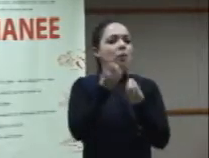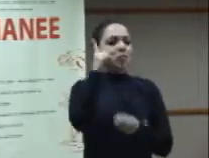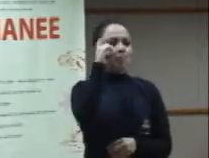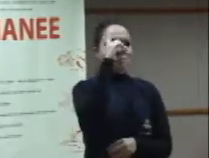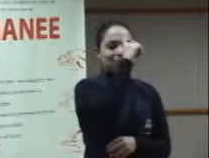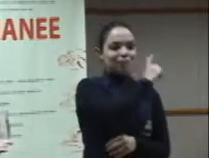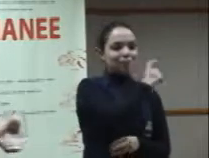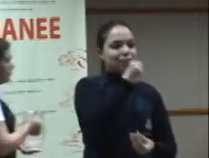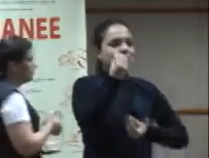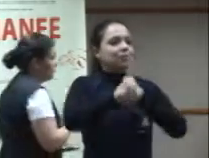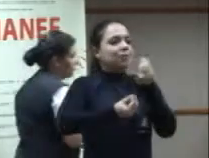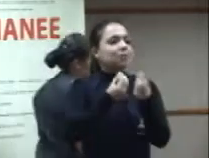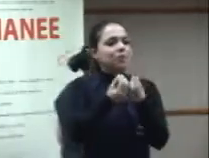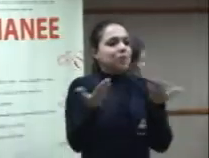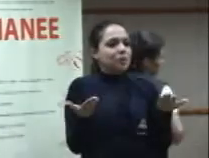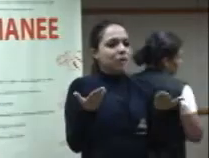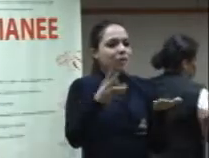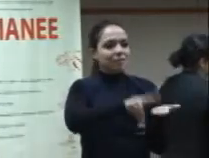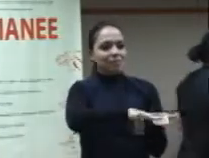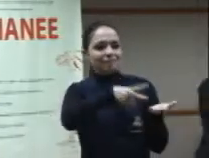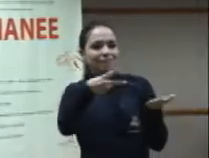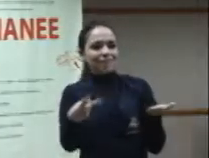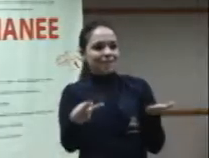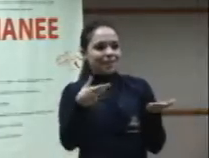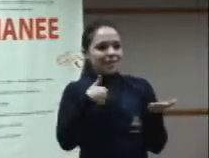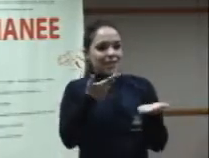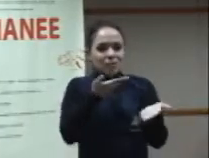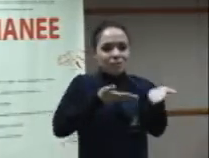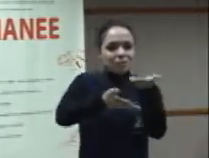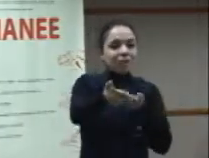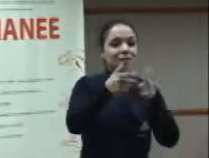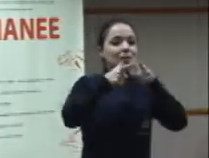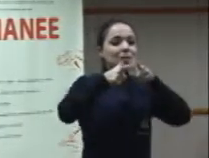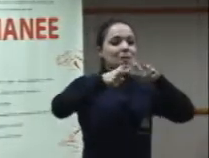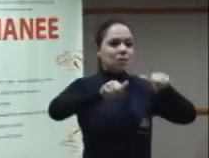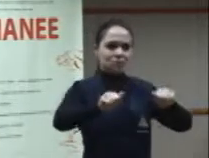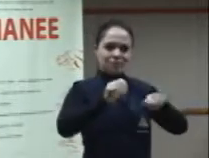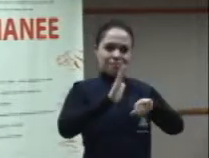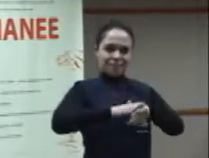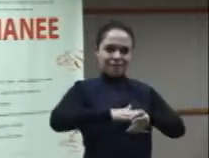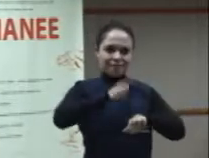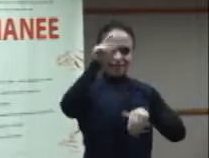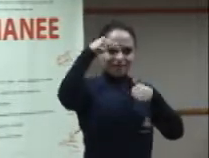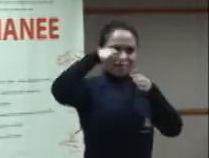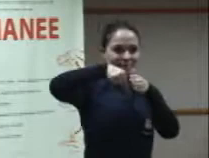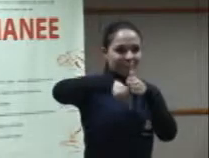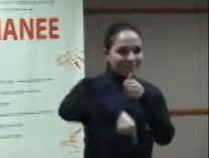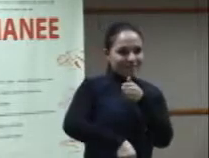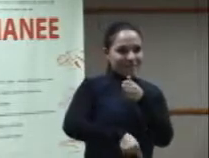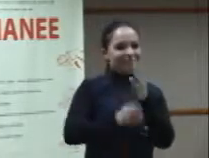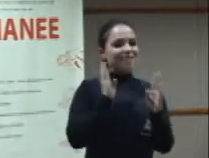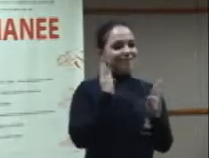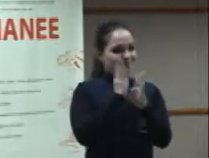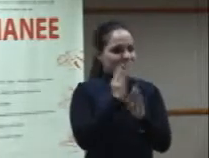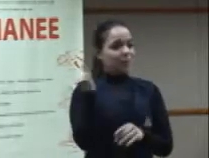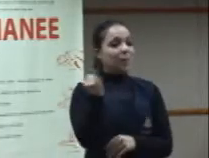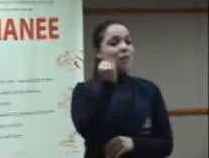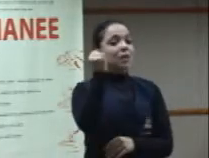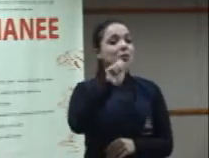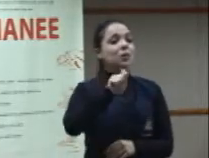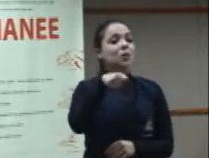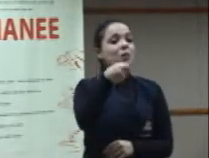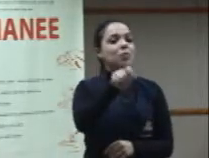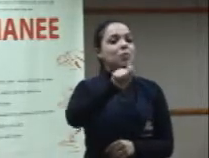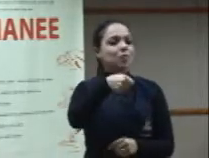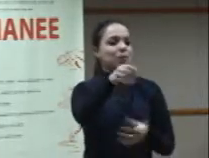de fazer essa mediação linguística, que é muito mais do que uma mediação linguística, e, por isso, eu até coloco como uma questão